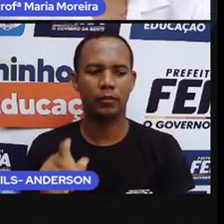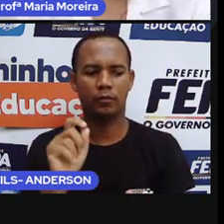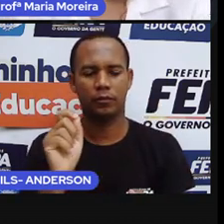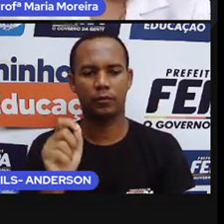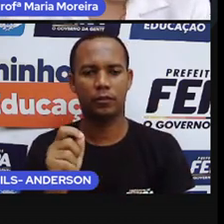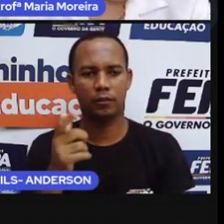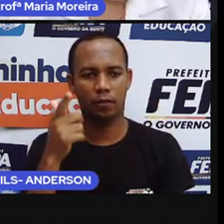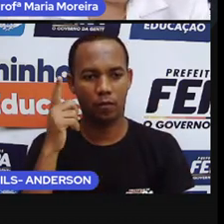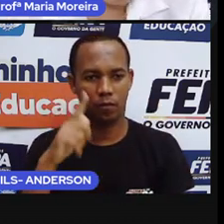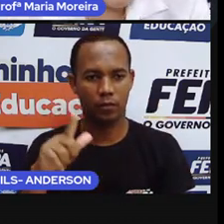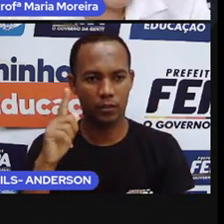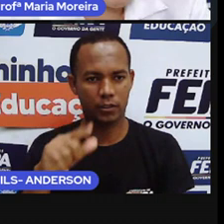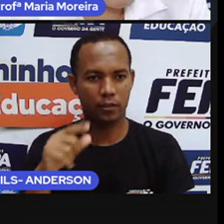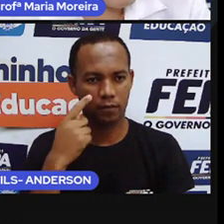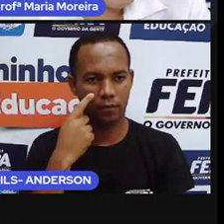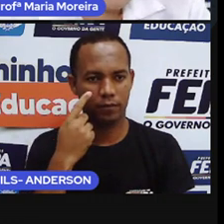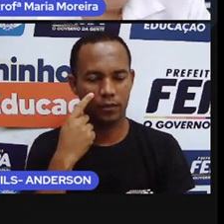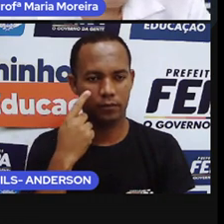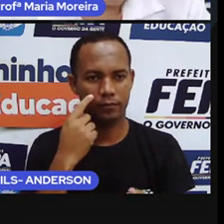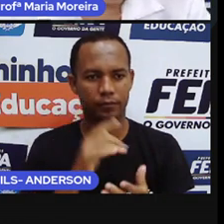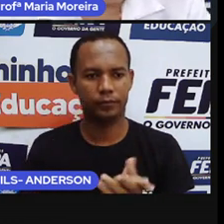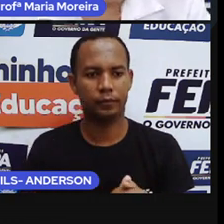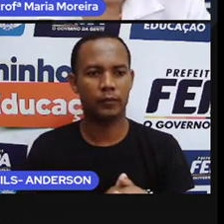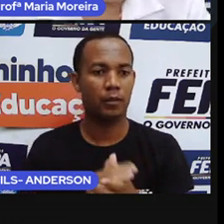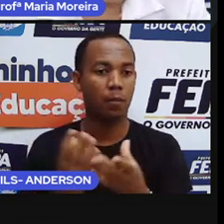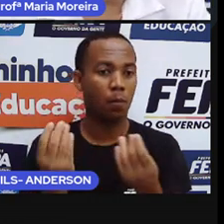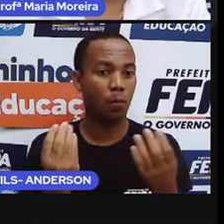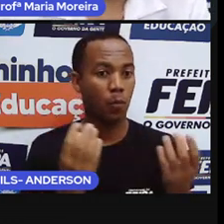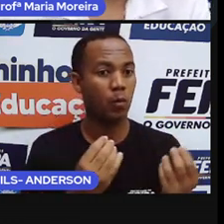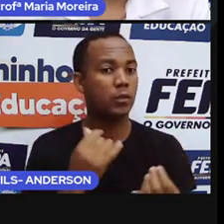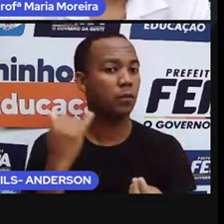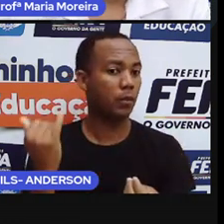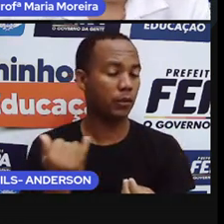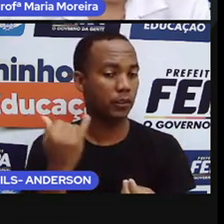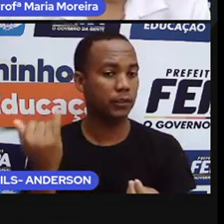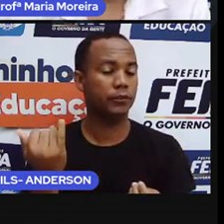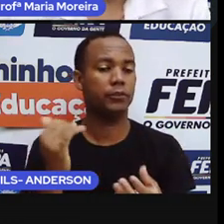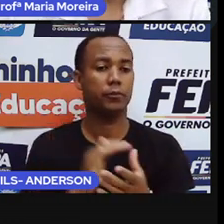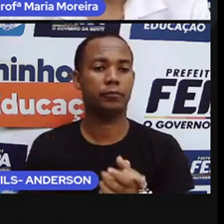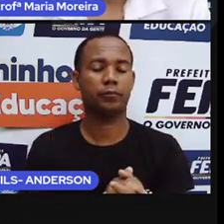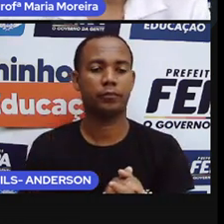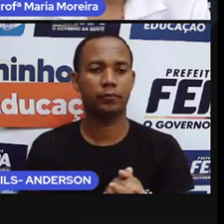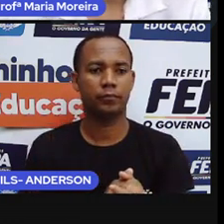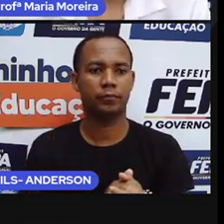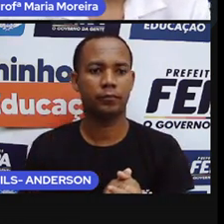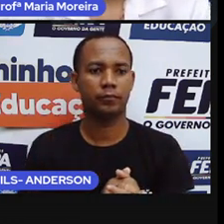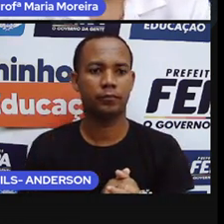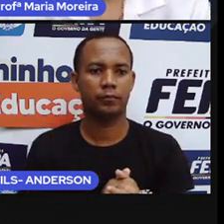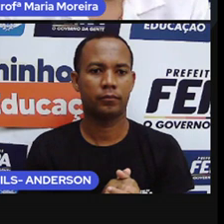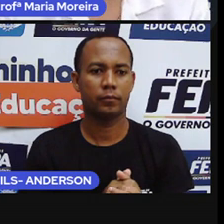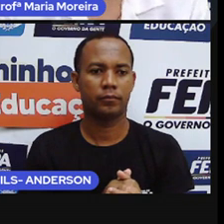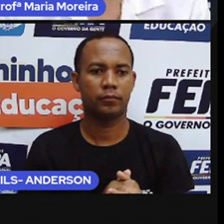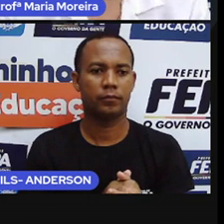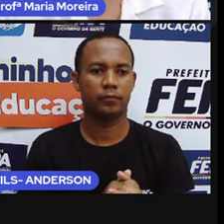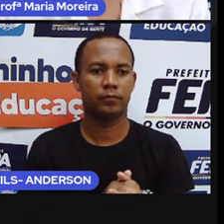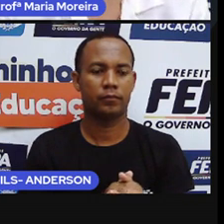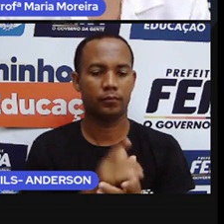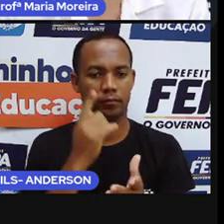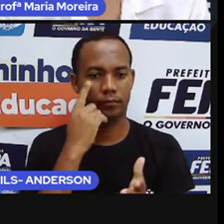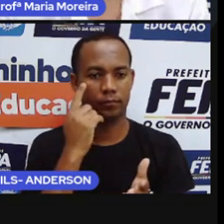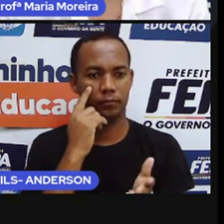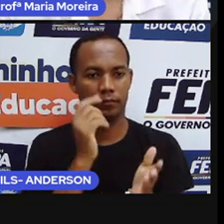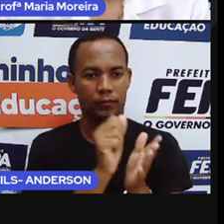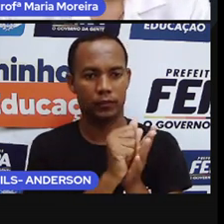conseguir ver os desenhos de vocês. Porque para a gente é muito importante sair. Certo? Bom, a atividade